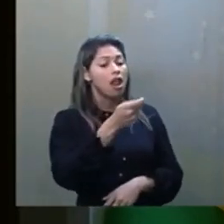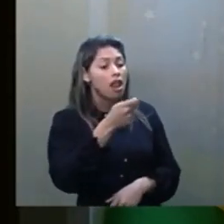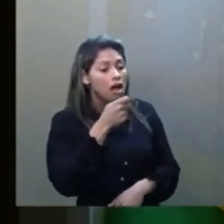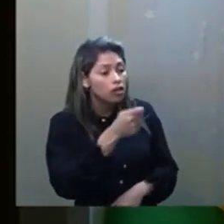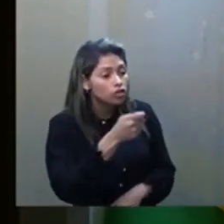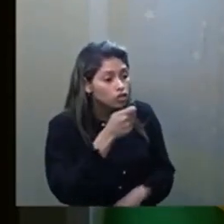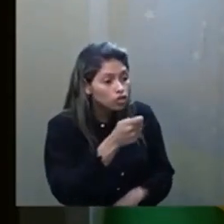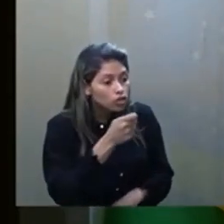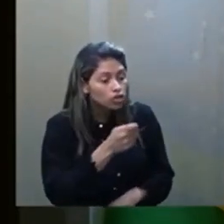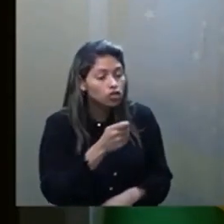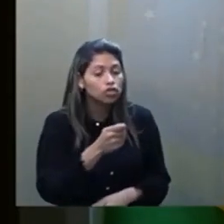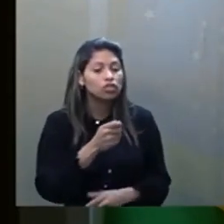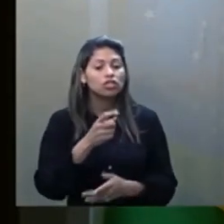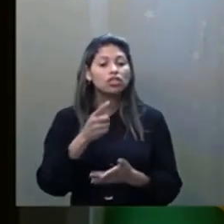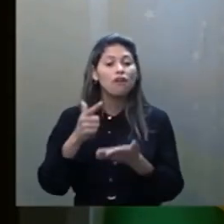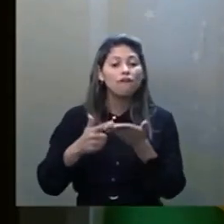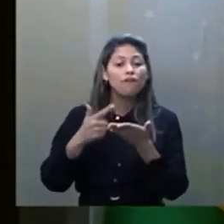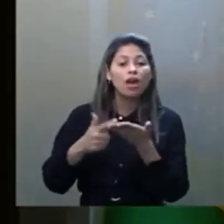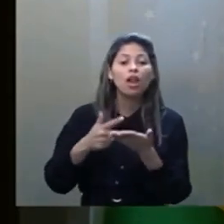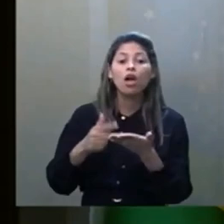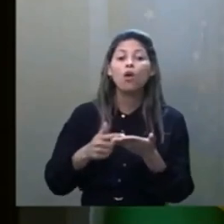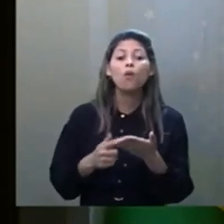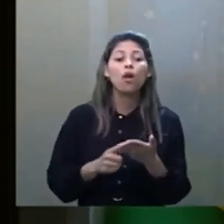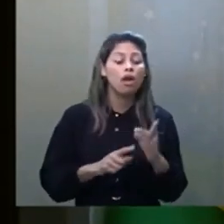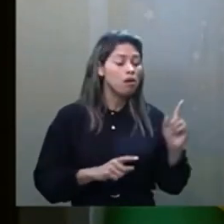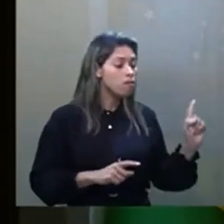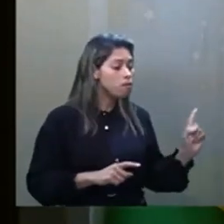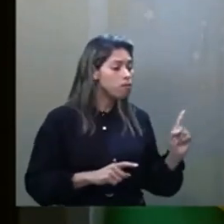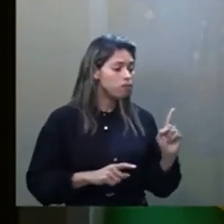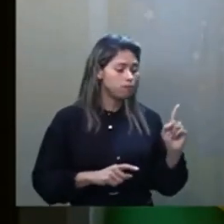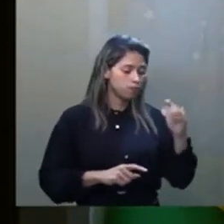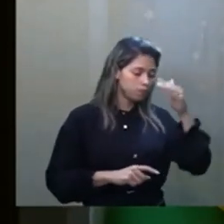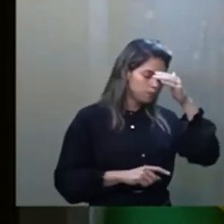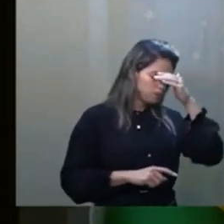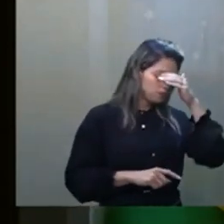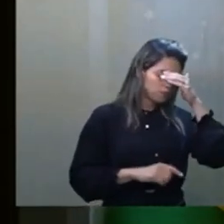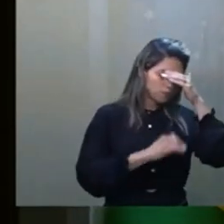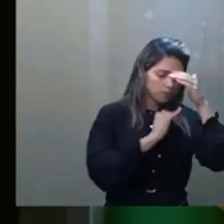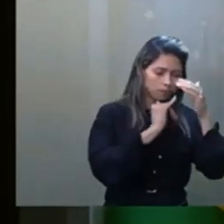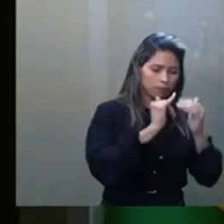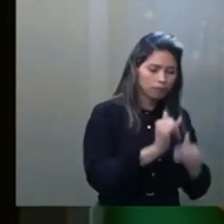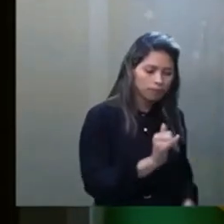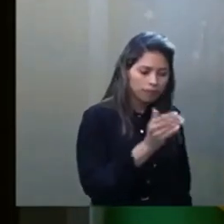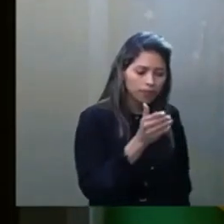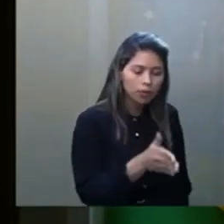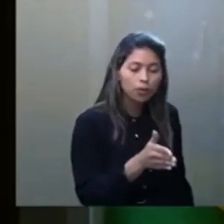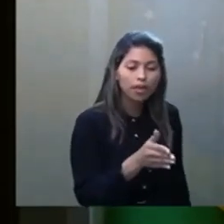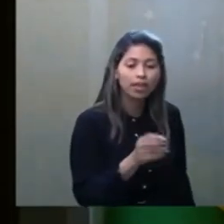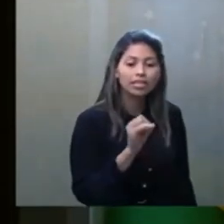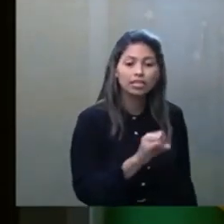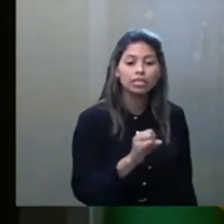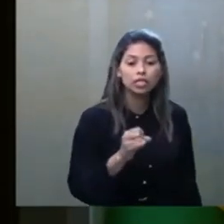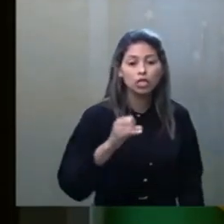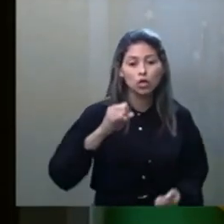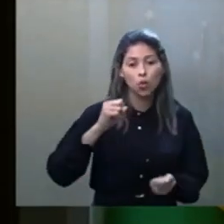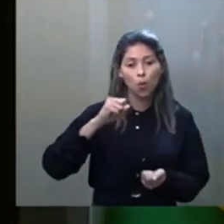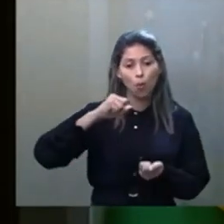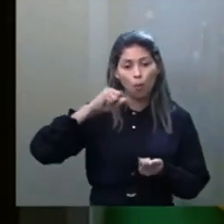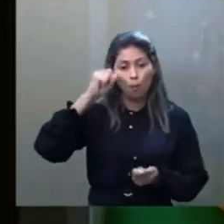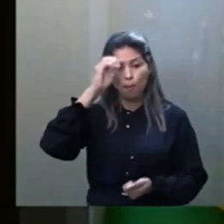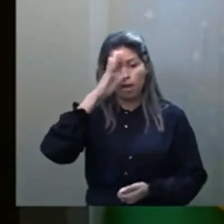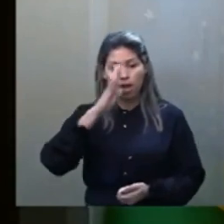2009, declarou que Chico disse pessoalmente a ela, que se o Brasil legalizasse o aborto,